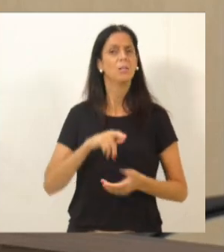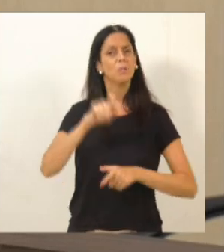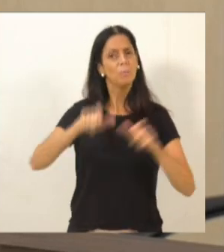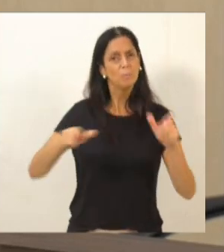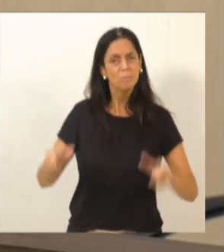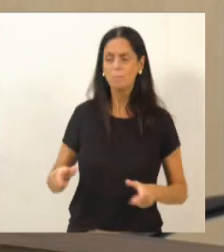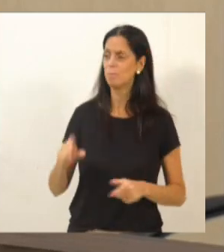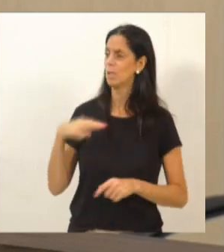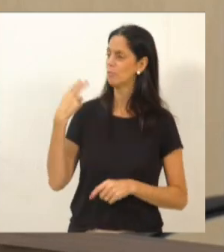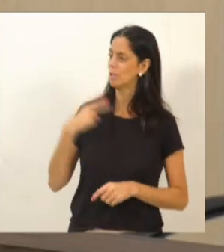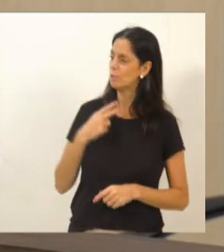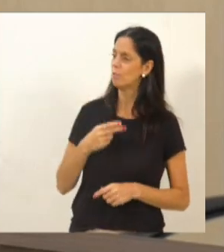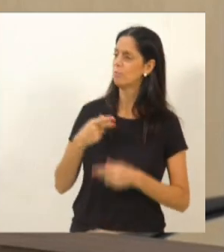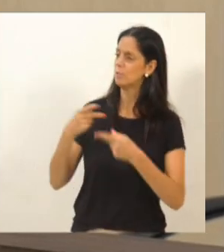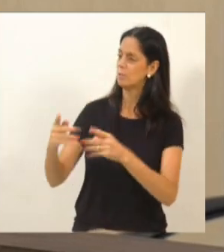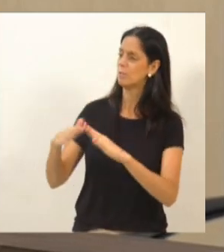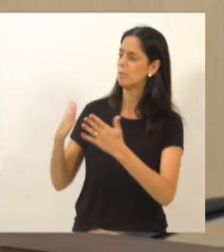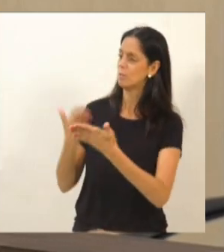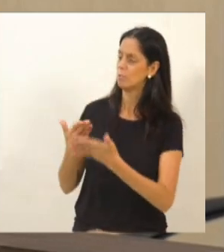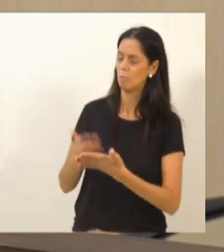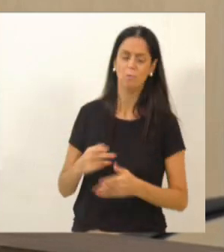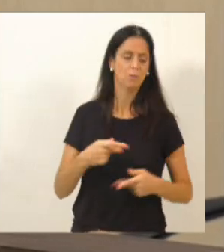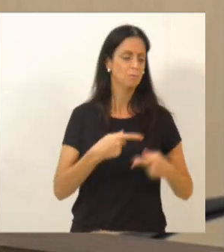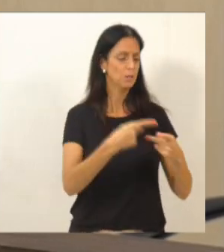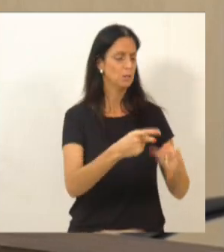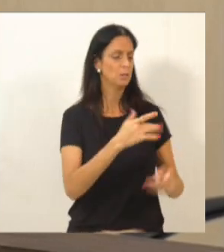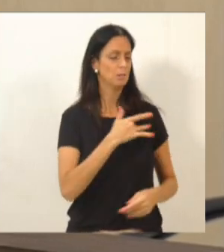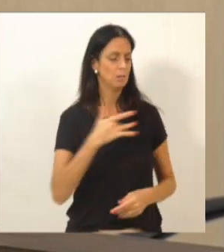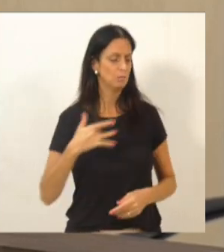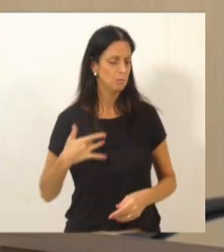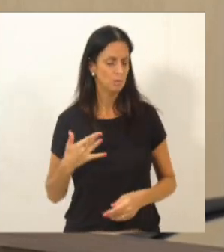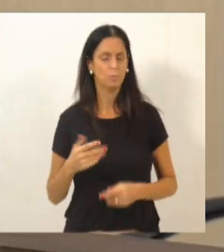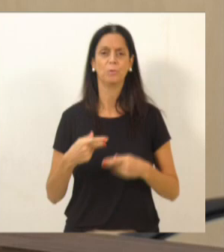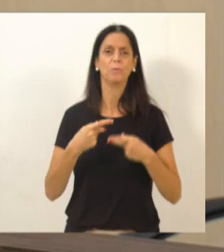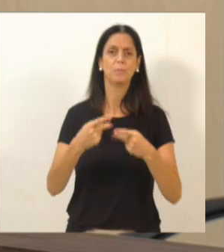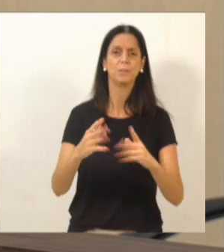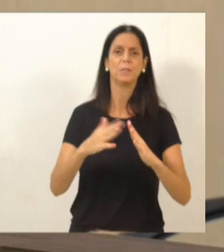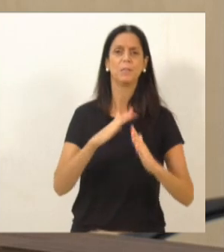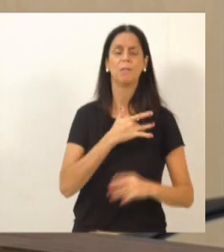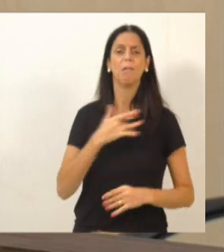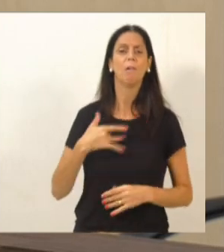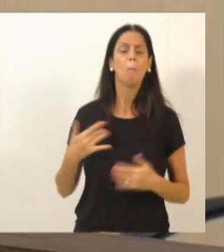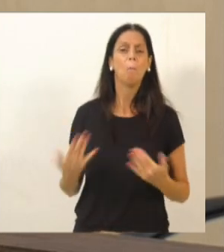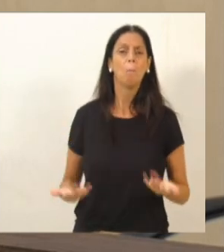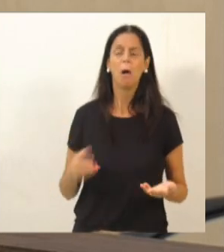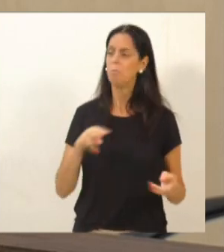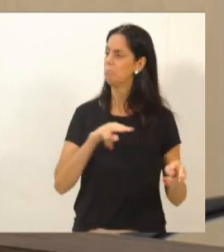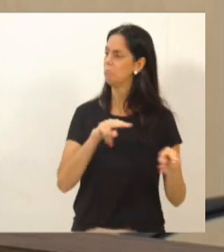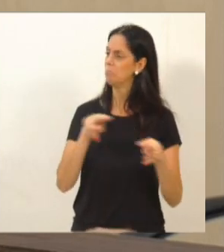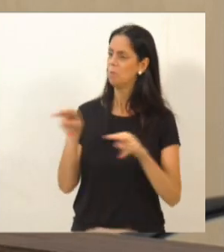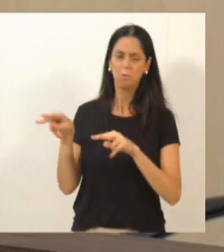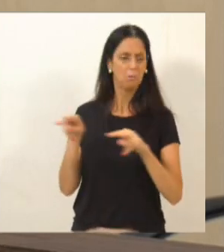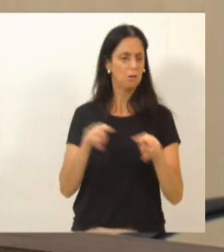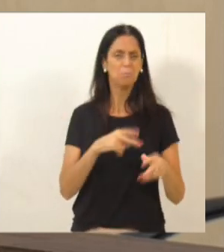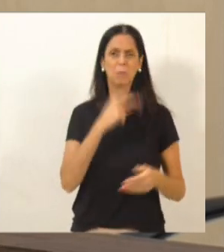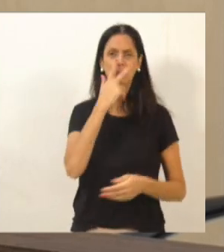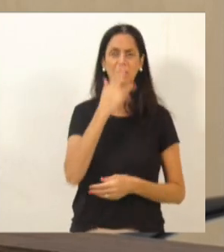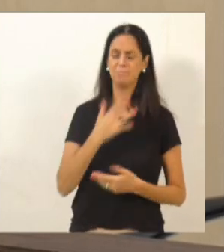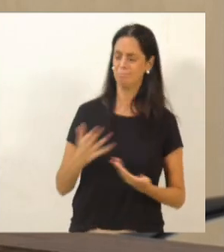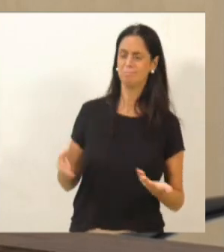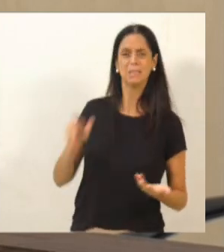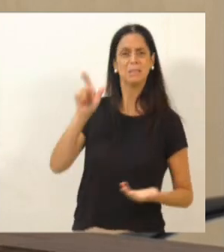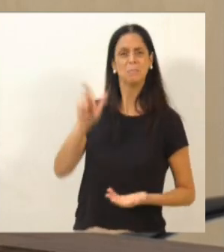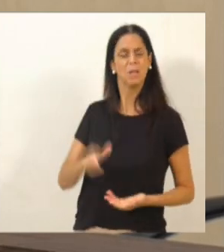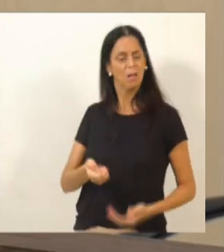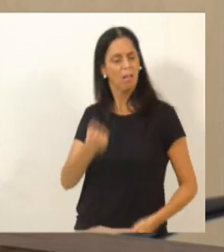em postinho, nas ruas, e a gente via, a gente fazia. E, quando a gente olhava, as pessoas ainda tinham a cara de pau de dizer para a gente, ah, só